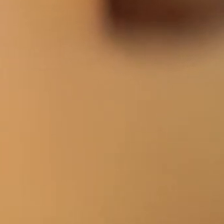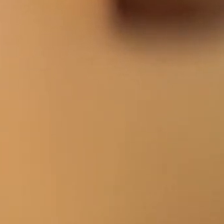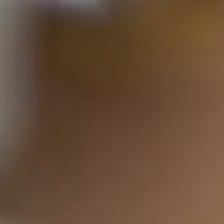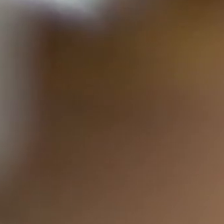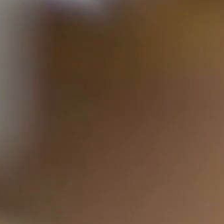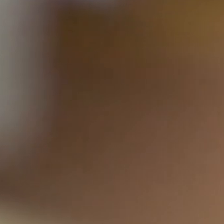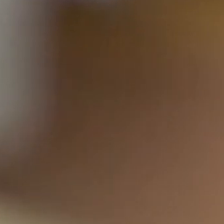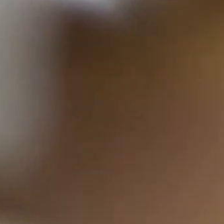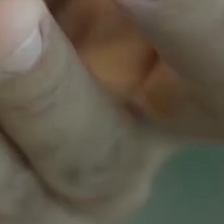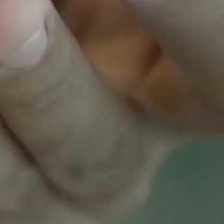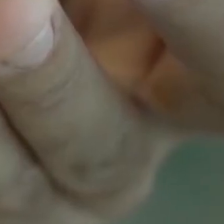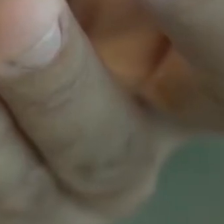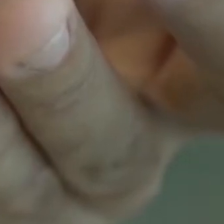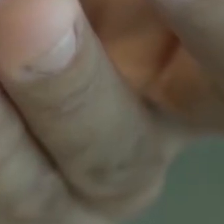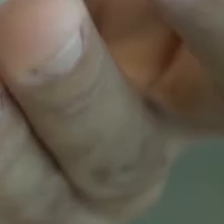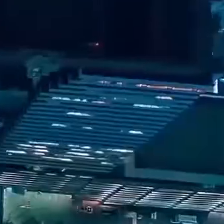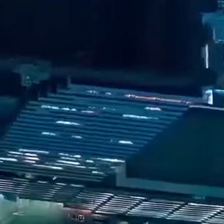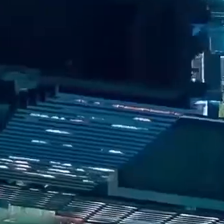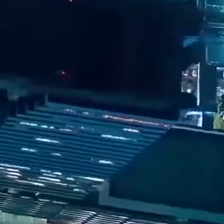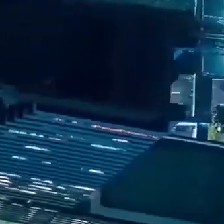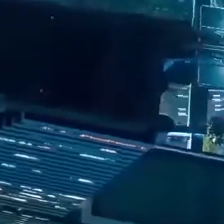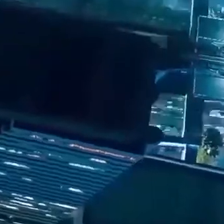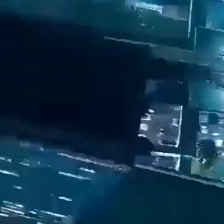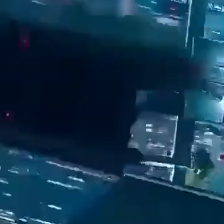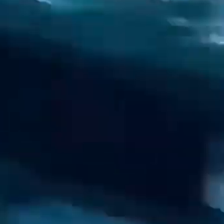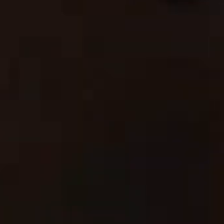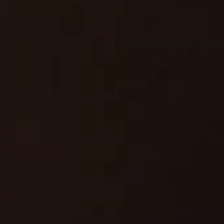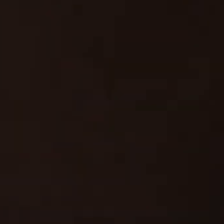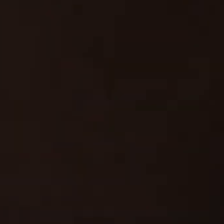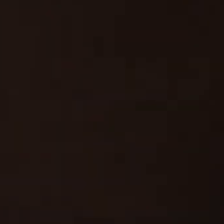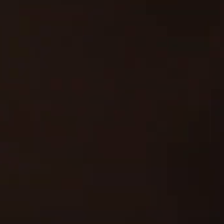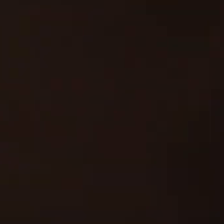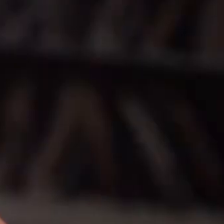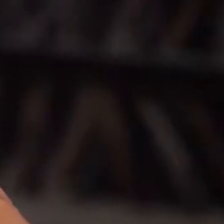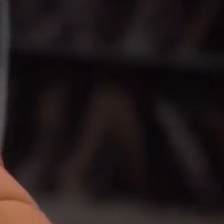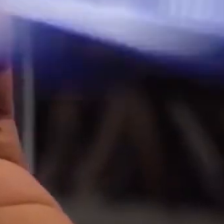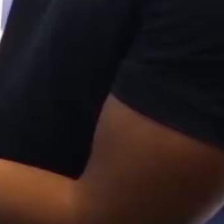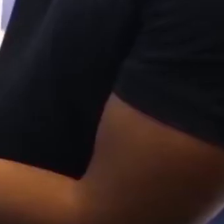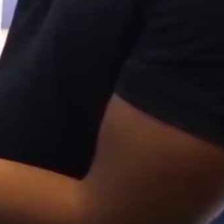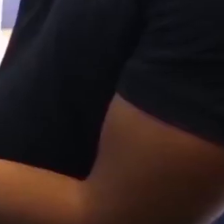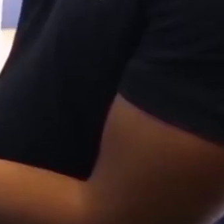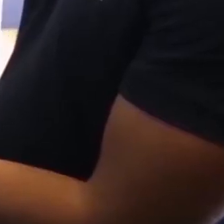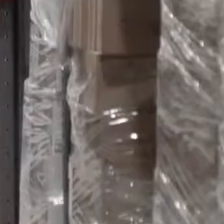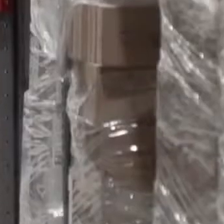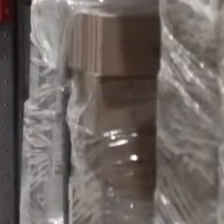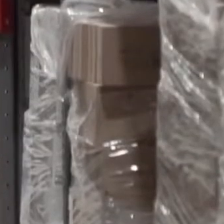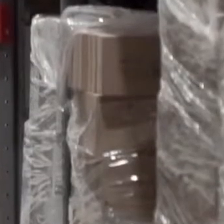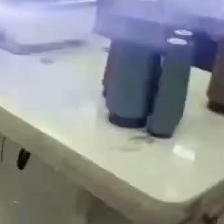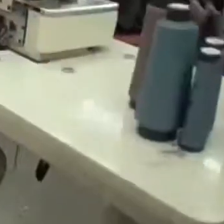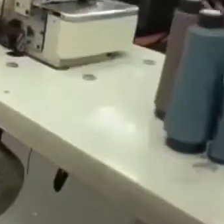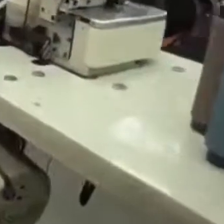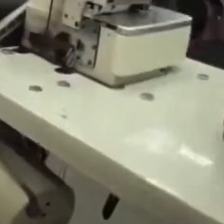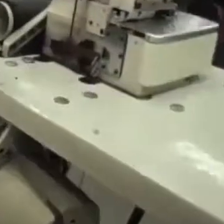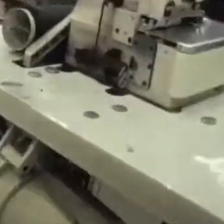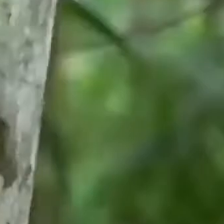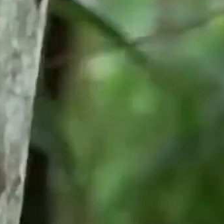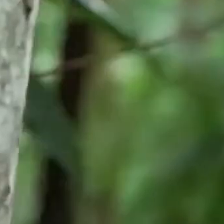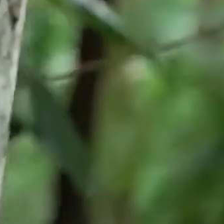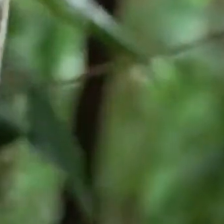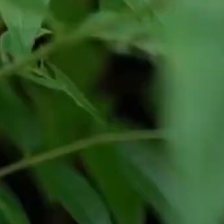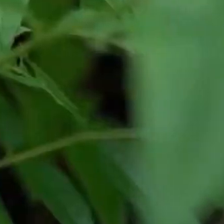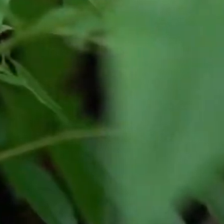dos produtos São fundamentais para não deixar o mundo parar Tecnologia cria automação e gera eficiência